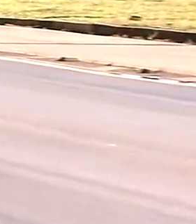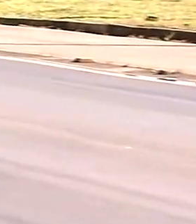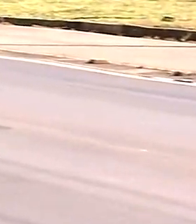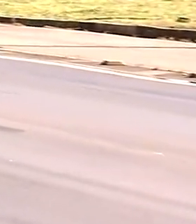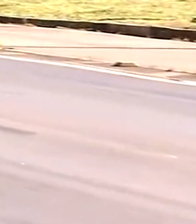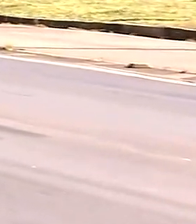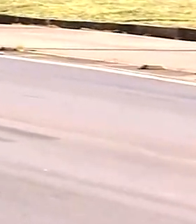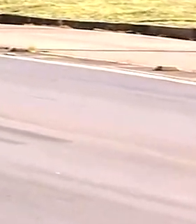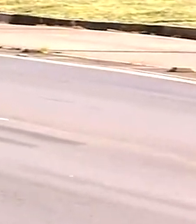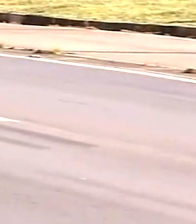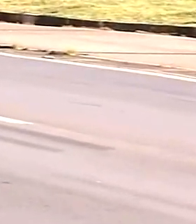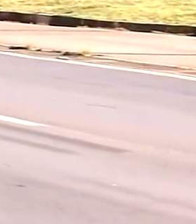Transcrição Transcrição Quintena Coelho